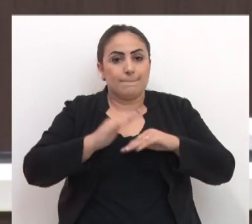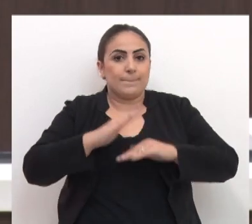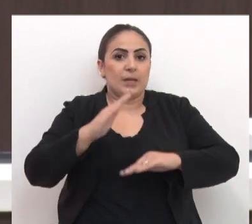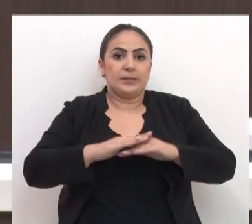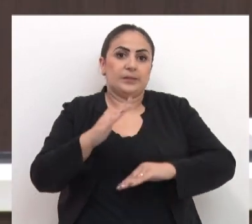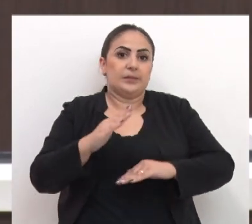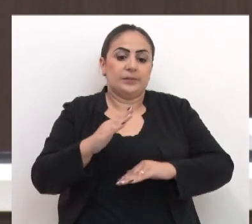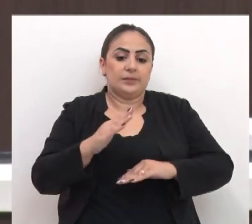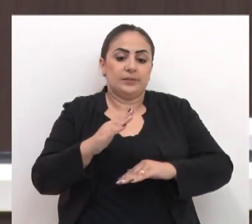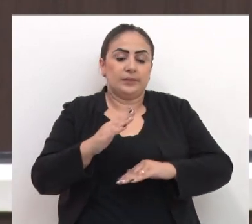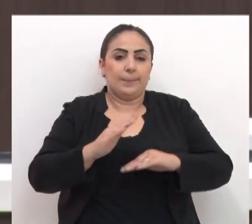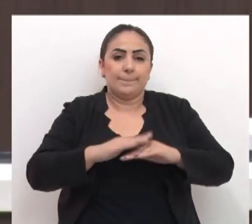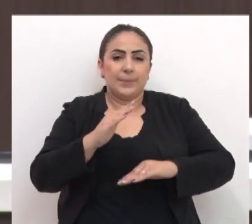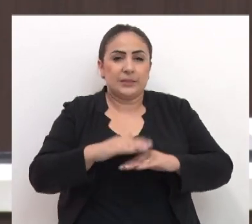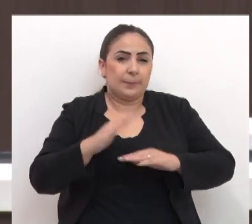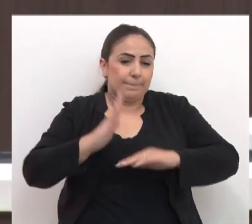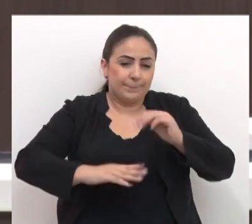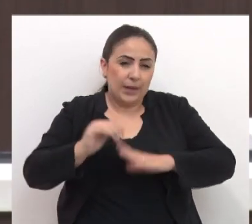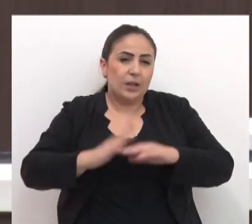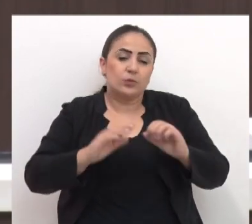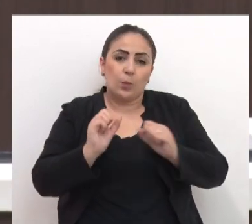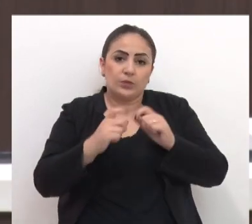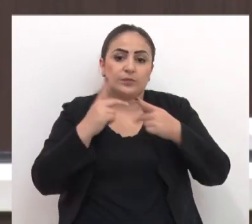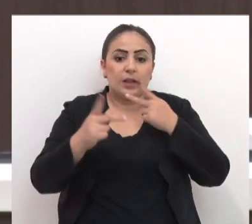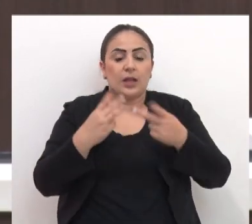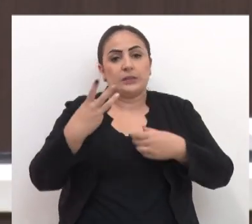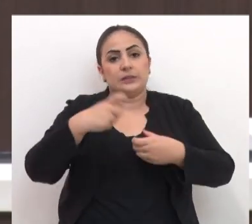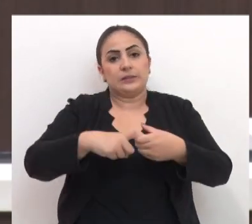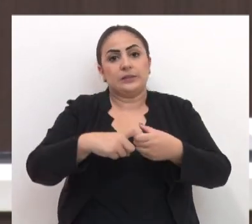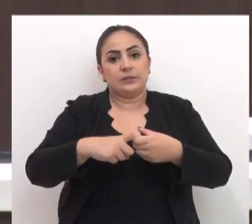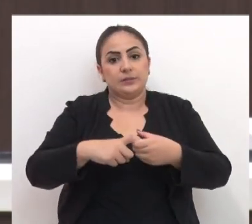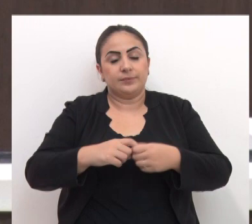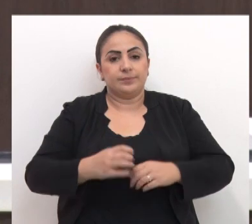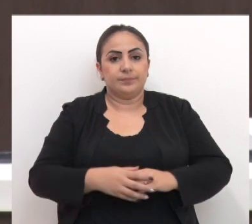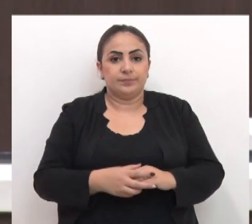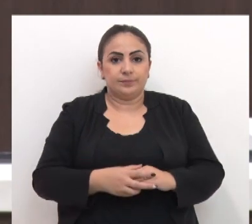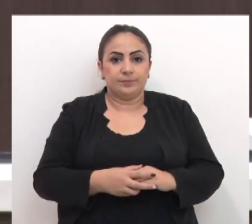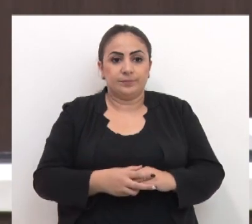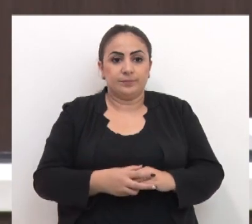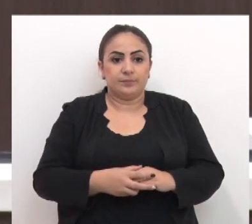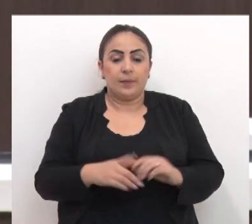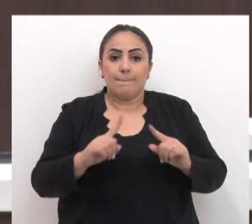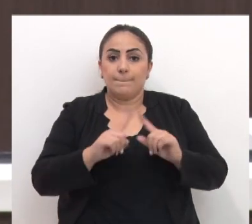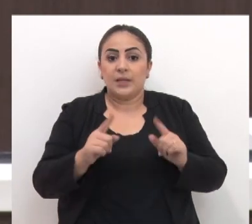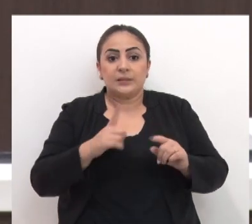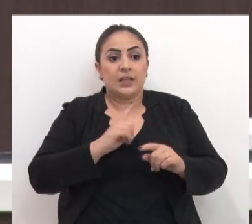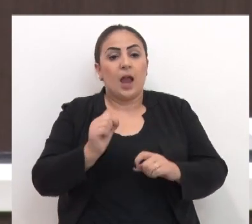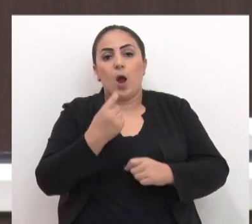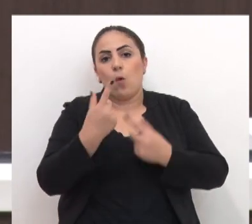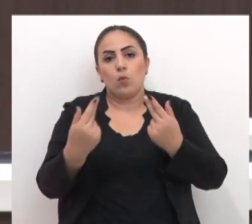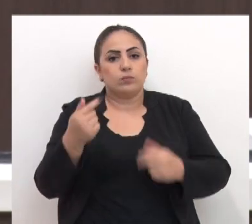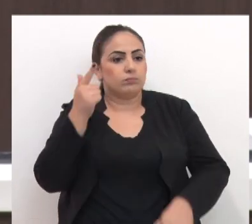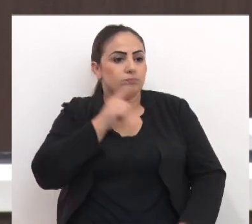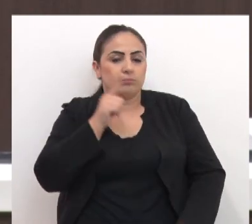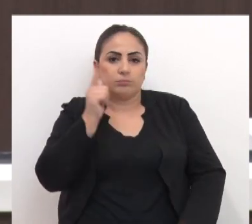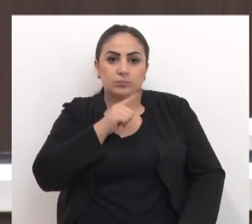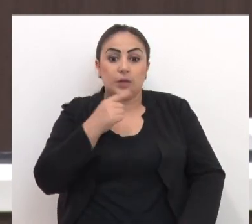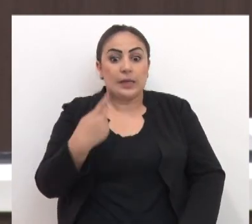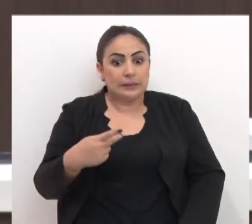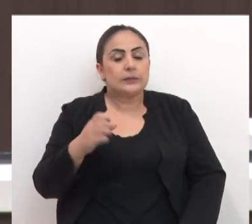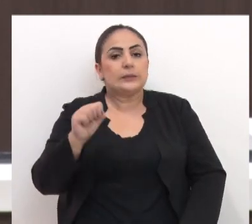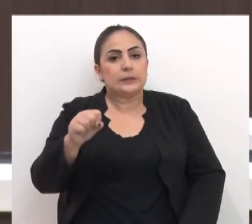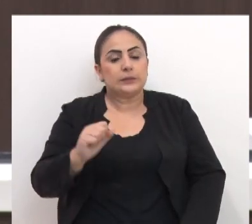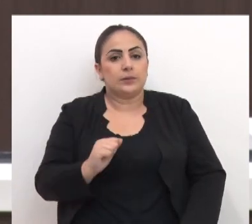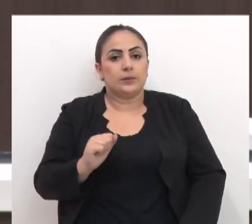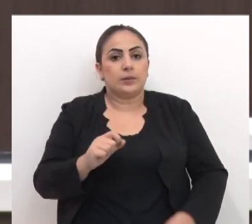mais mais prático, podemos dizer assim, são terceirizados, mas temos que não pode ser terceirizado, mas esses